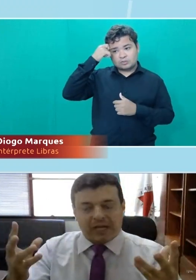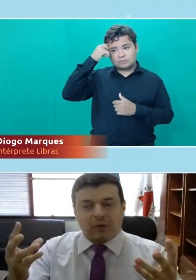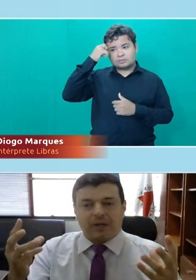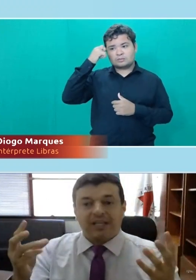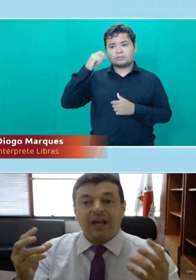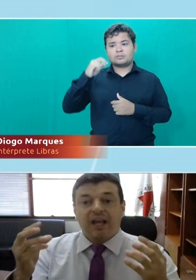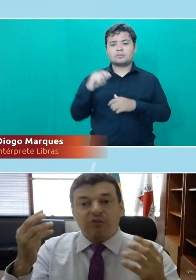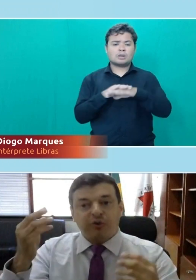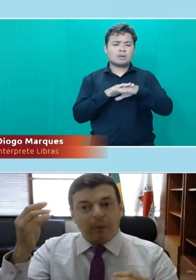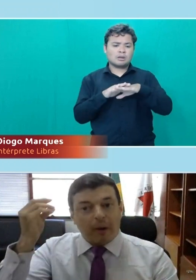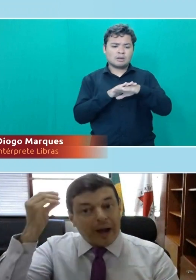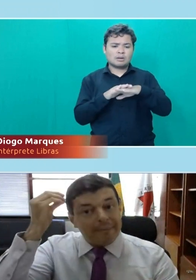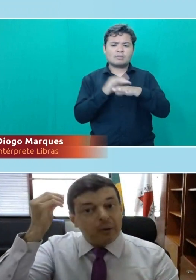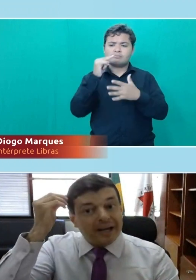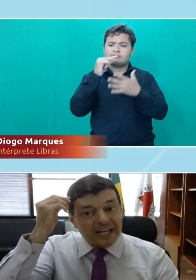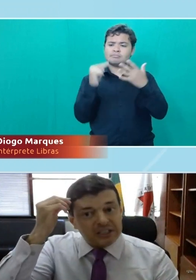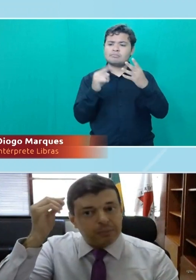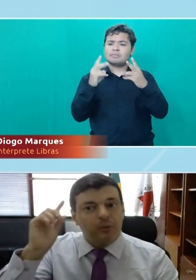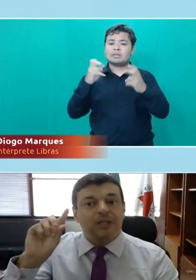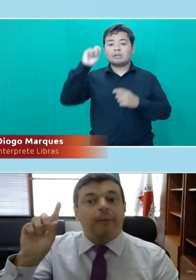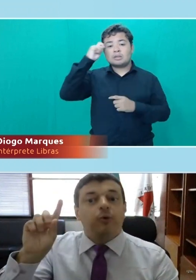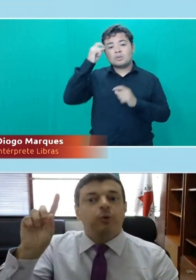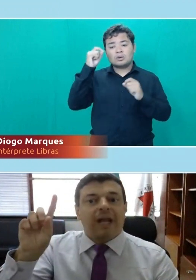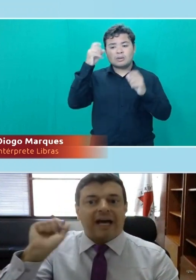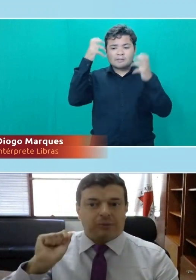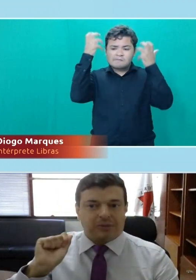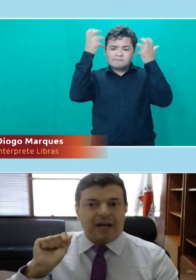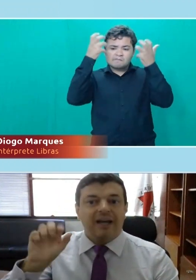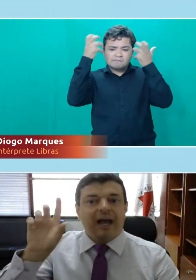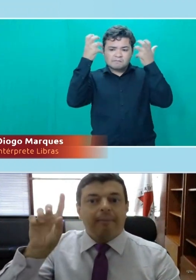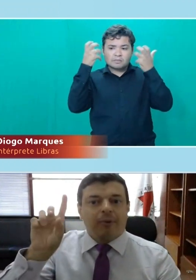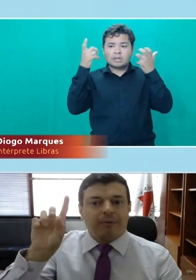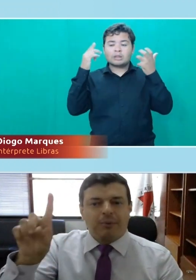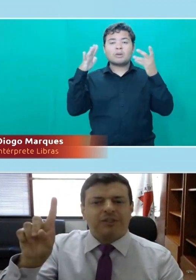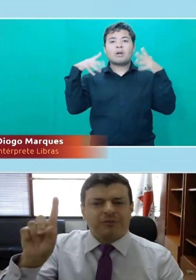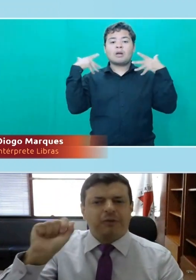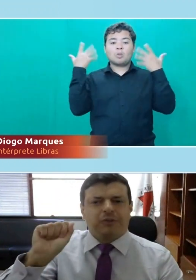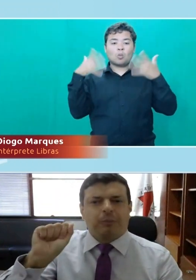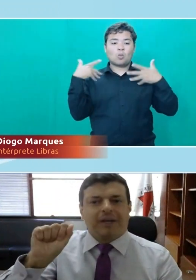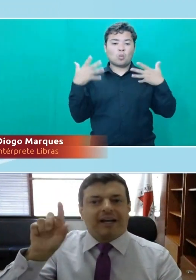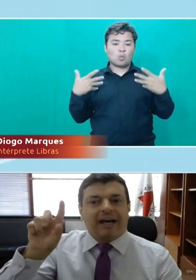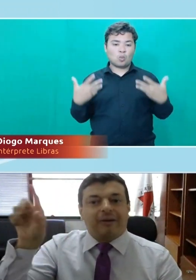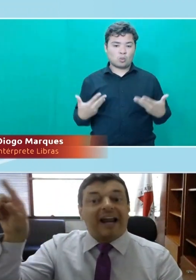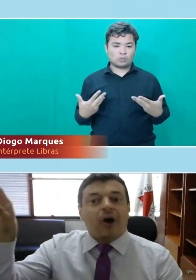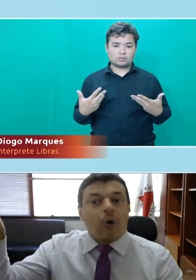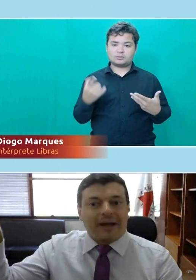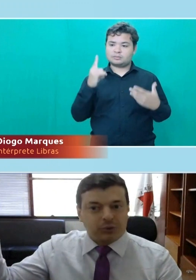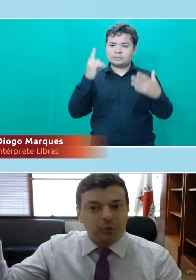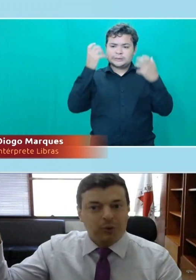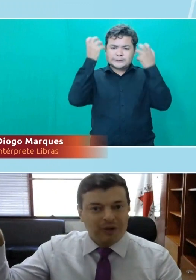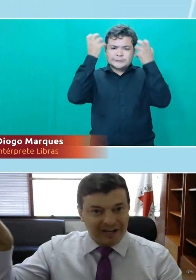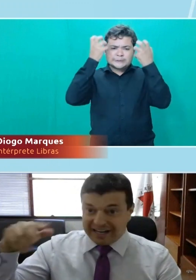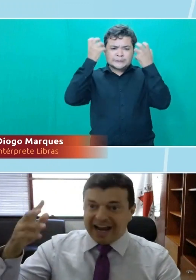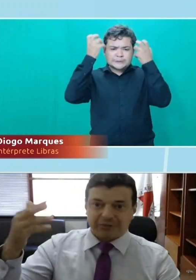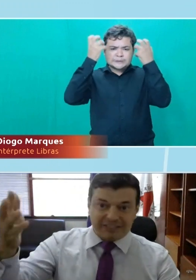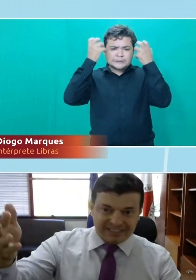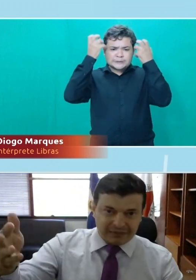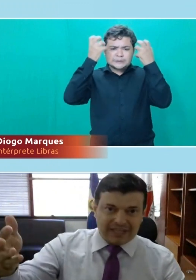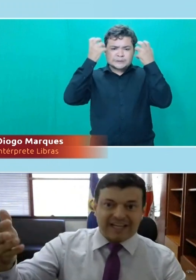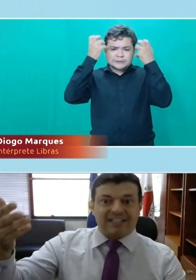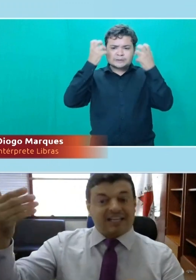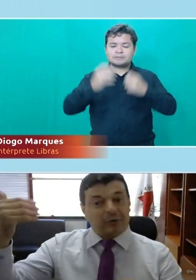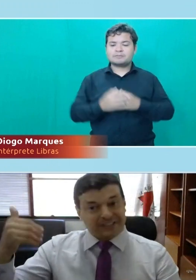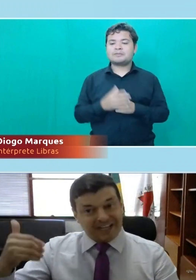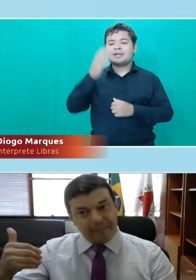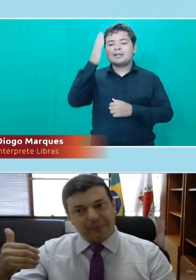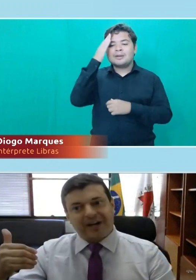são traços negróides? É o cabelo crespo, não é ondulado. A Brooksfield, se eu não me engano, lá na Lagoa Azul, clássico da